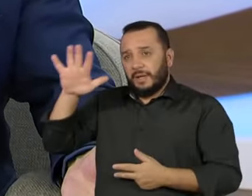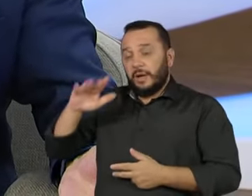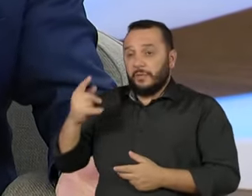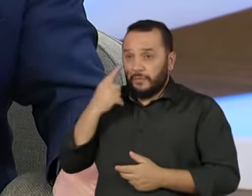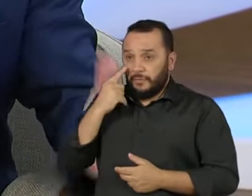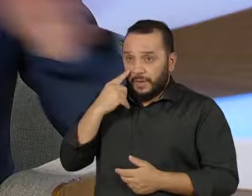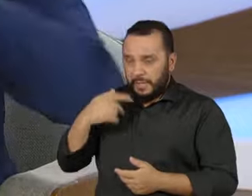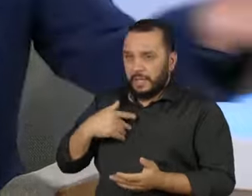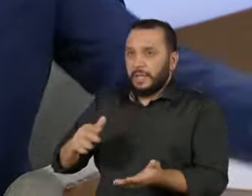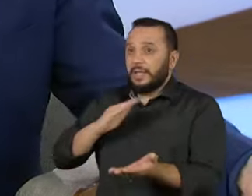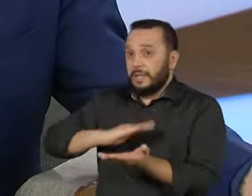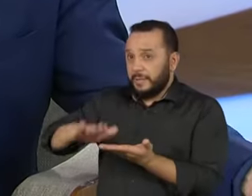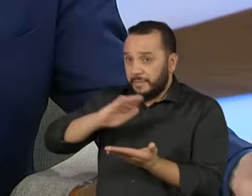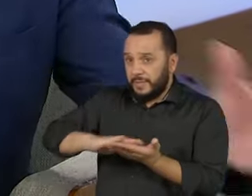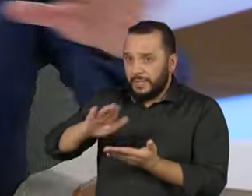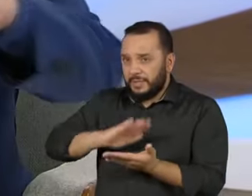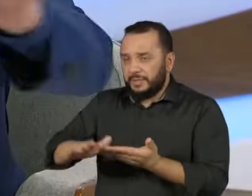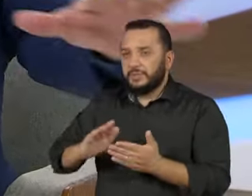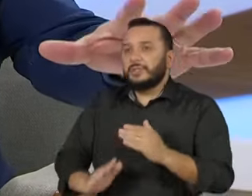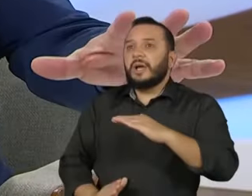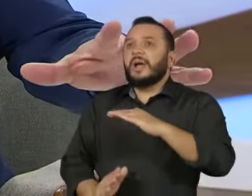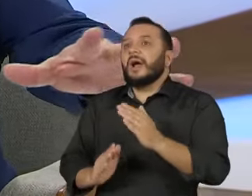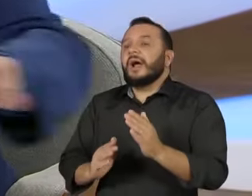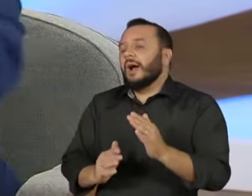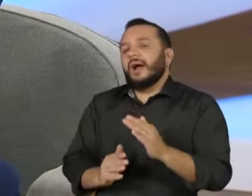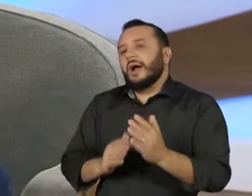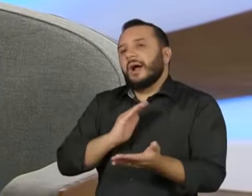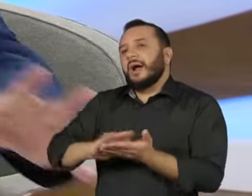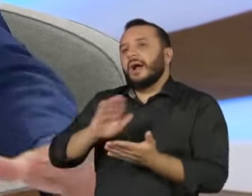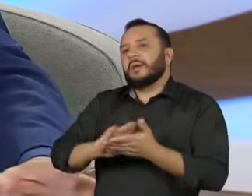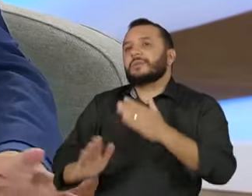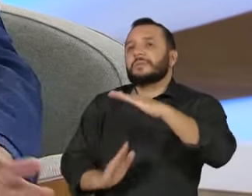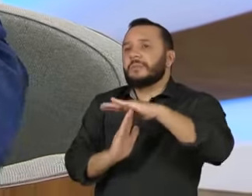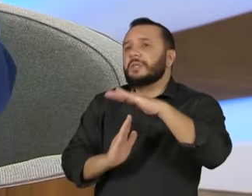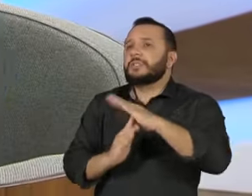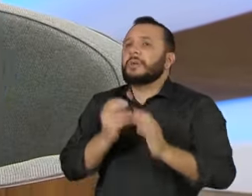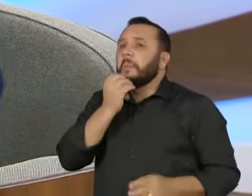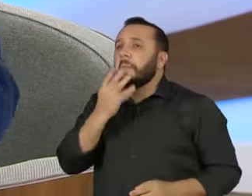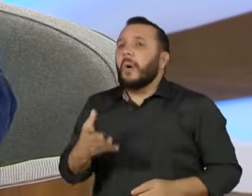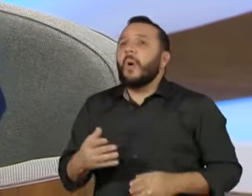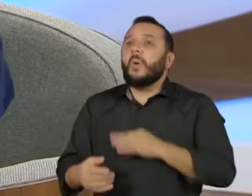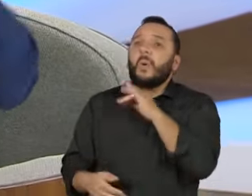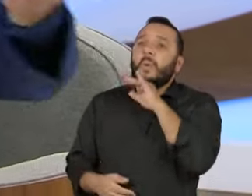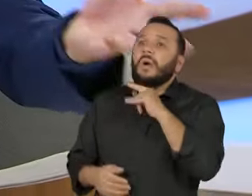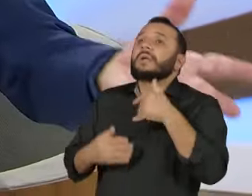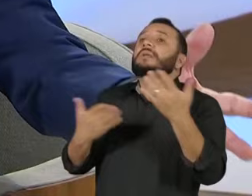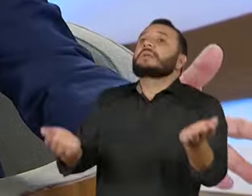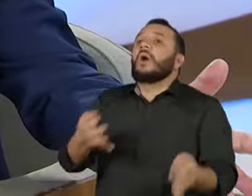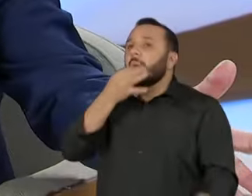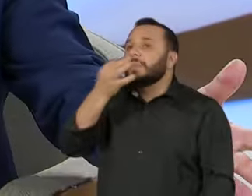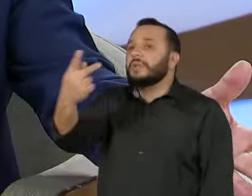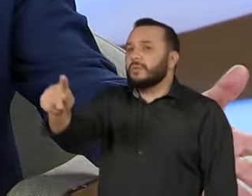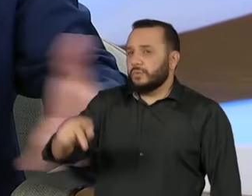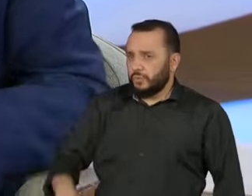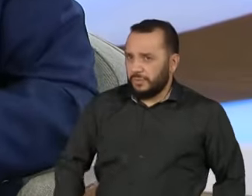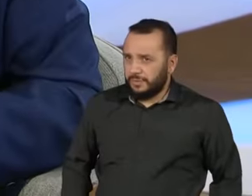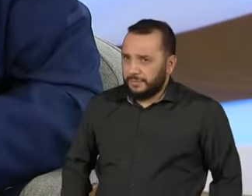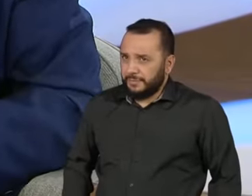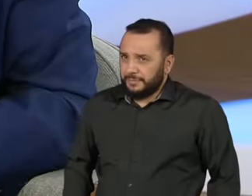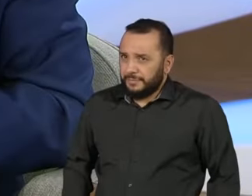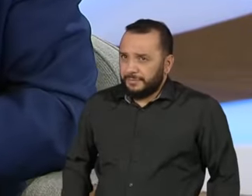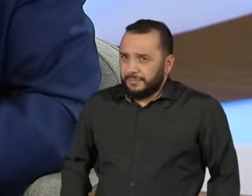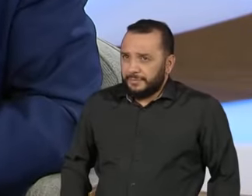produziu. Sim. Foi bom ou foi ruim? Vamos supor que a gente esteja numa roda aqui no meio da rua. Foi bom ou foi ruim para o povo?